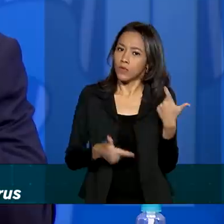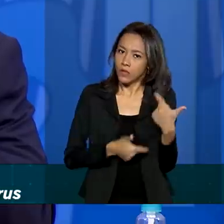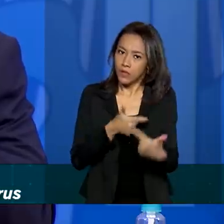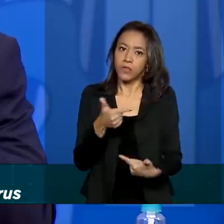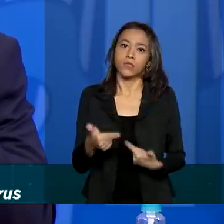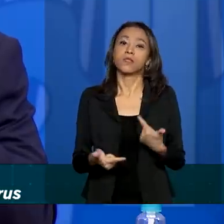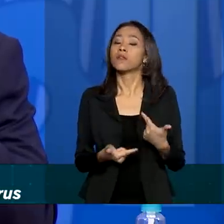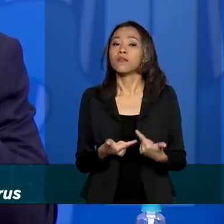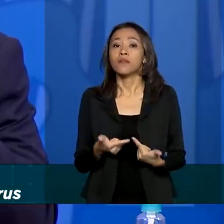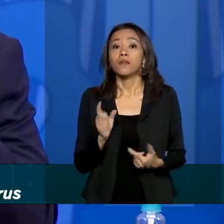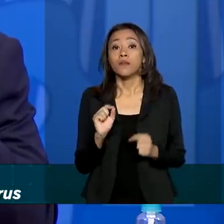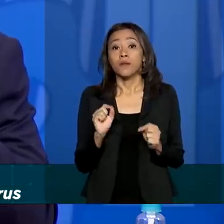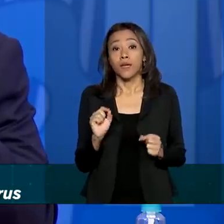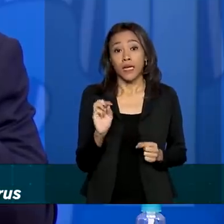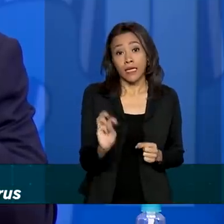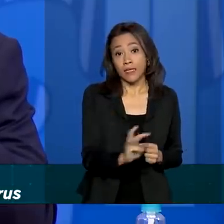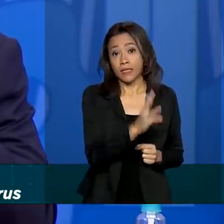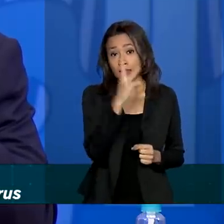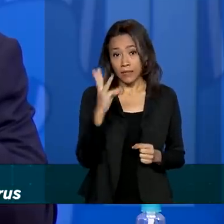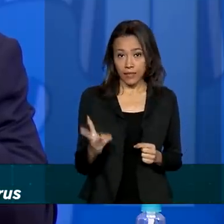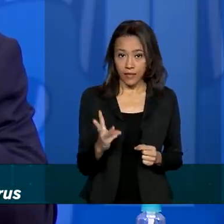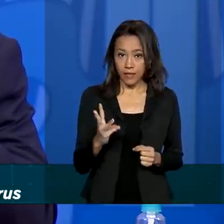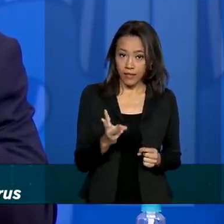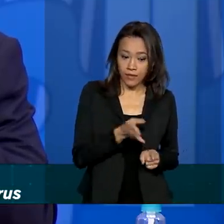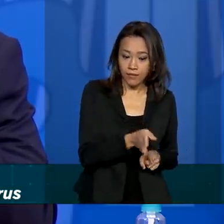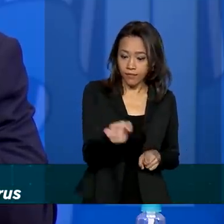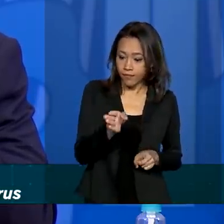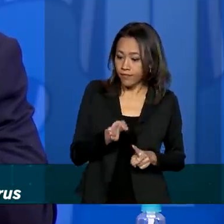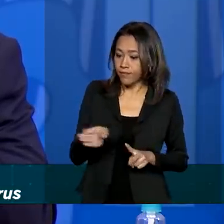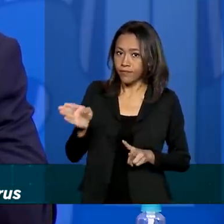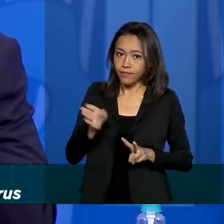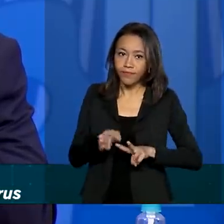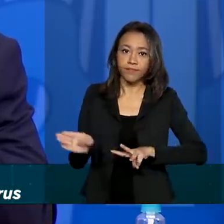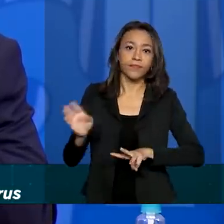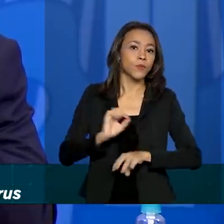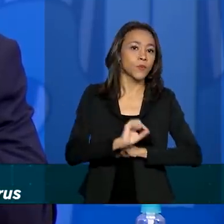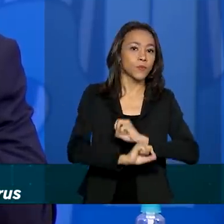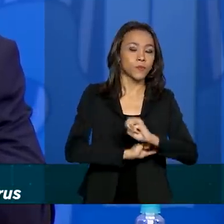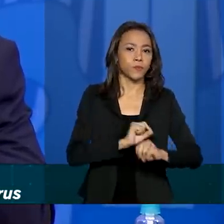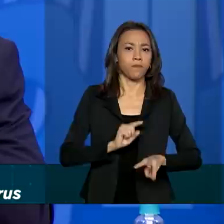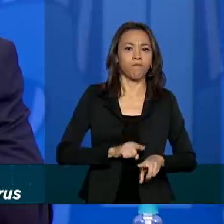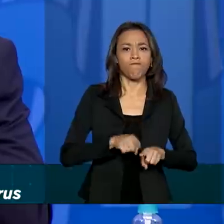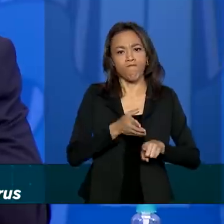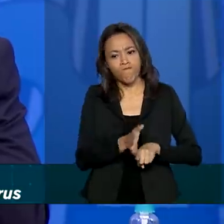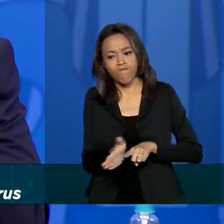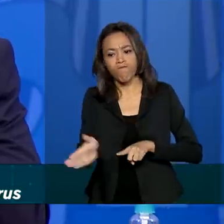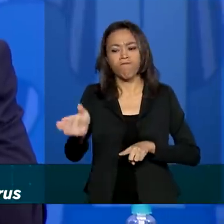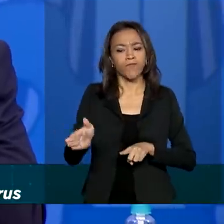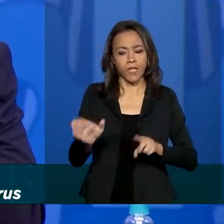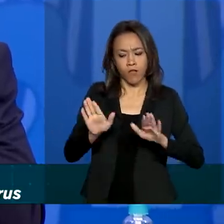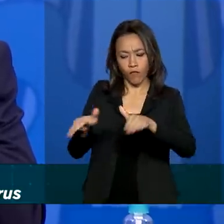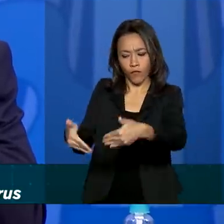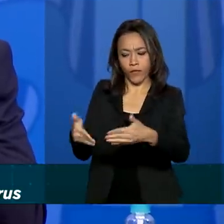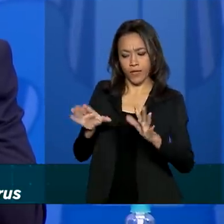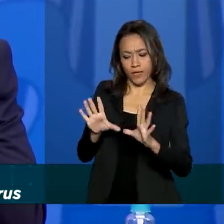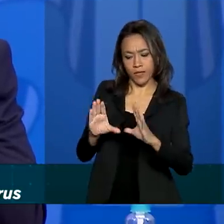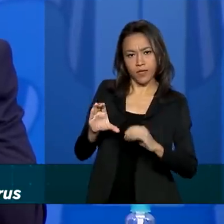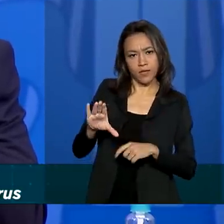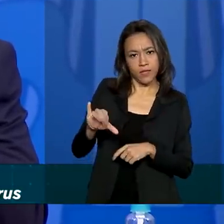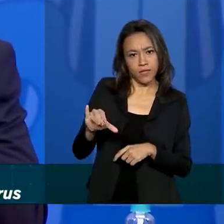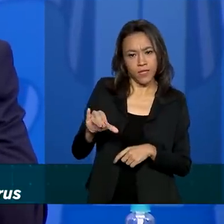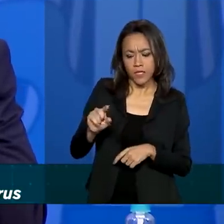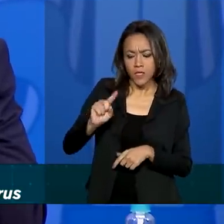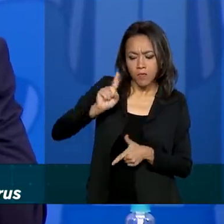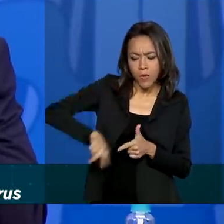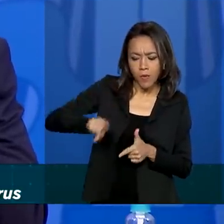três frentes, basicamente, né? Uma frente na ciência, focando na causa